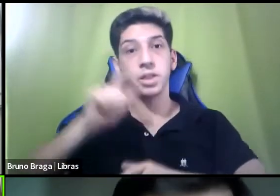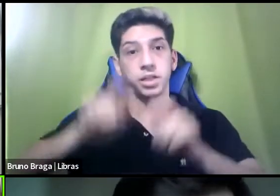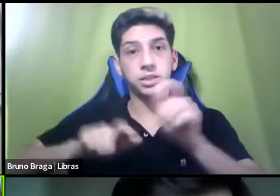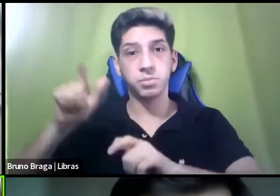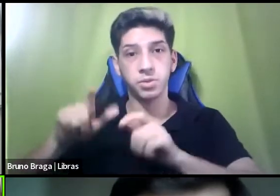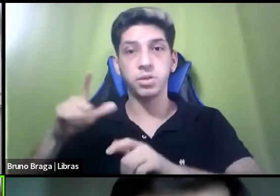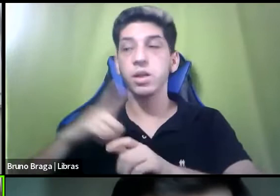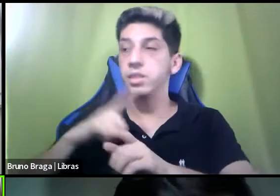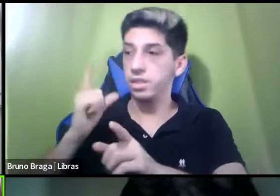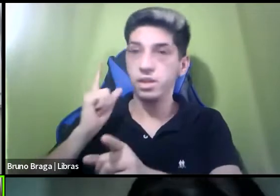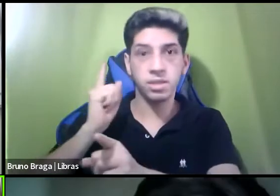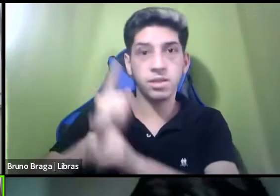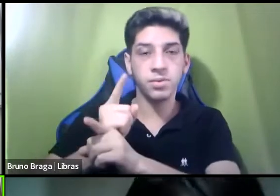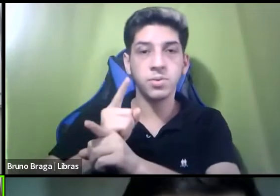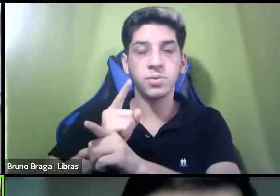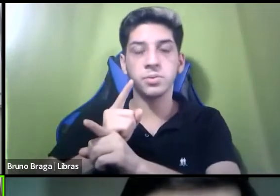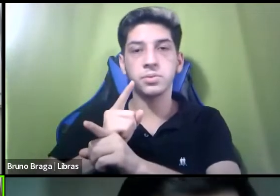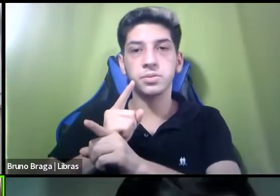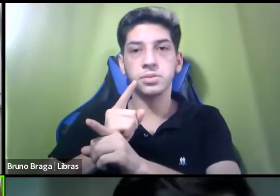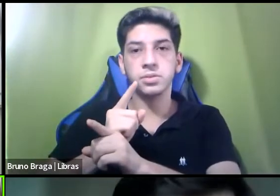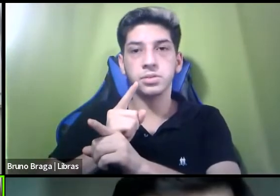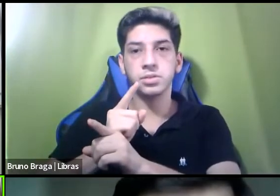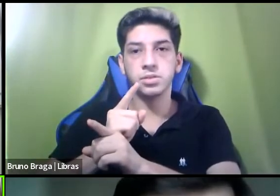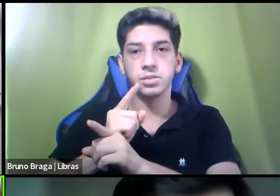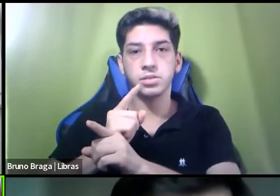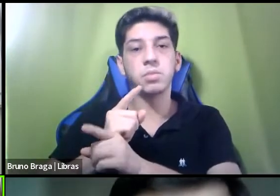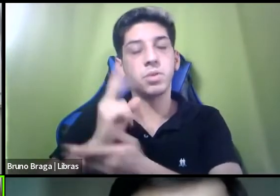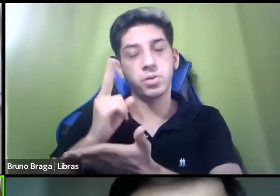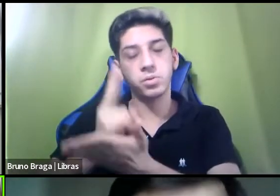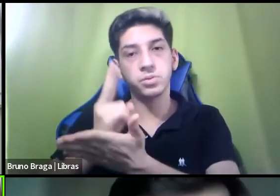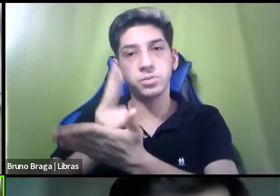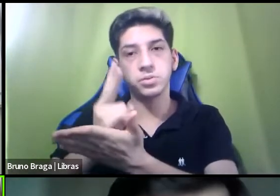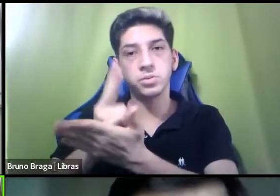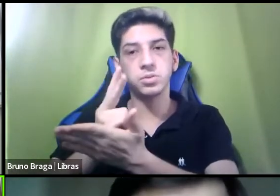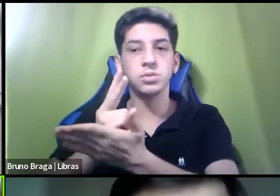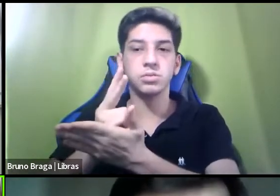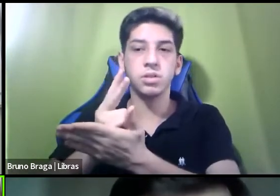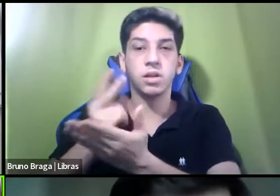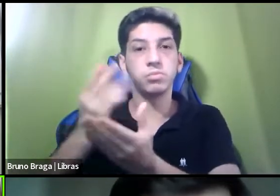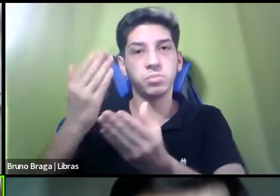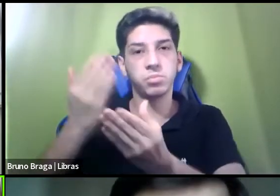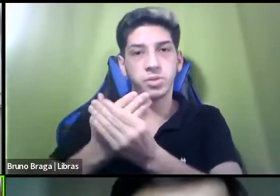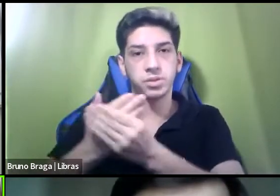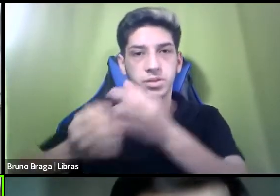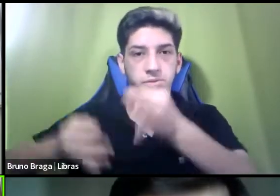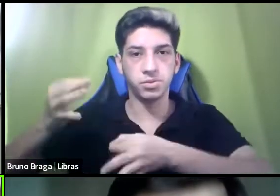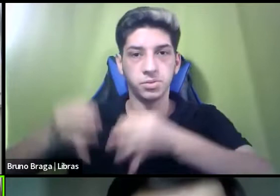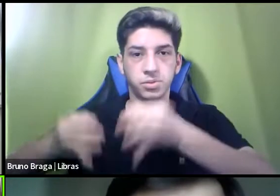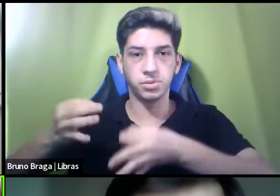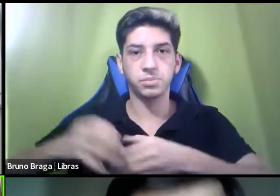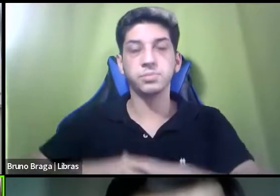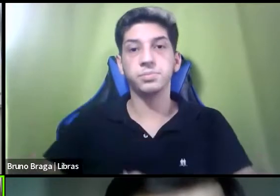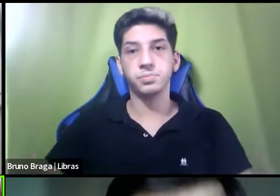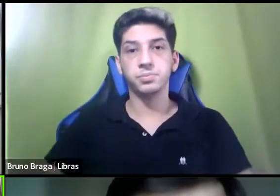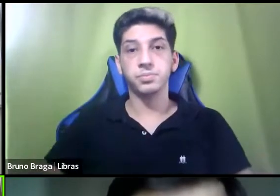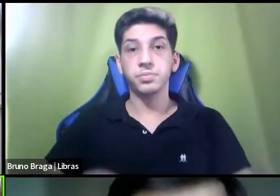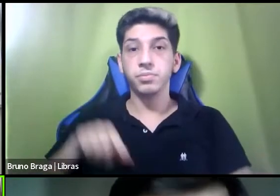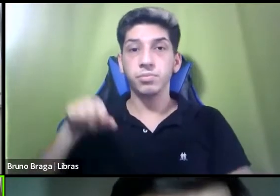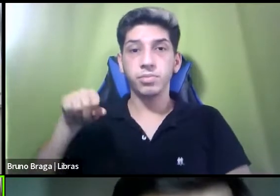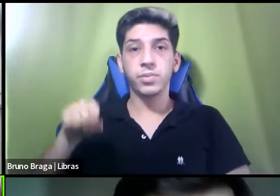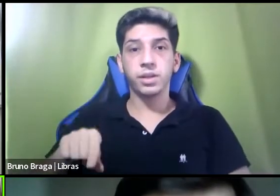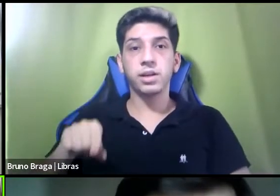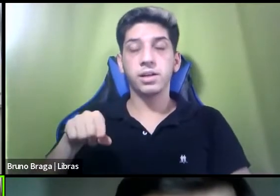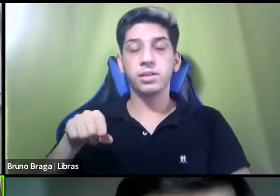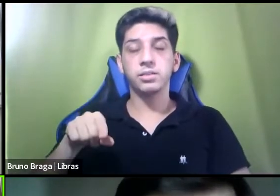encontradas para dar continuidade ao processo judicial. Isso é plenamente